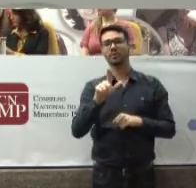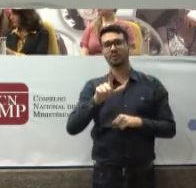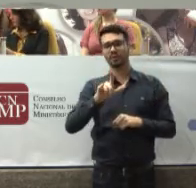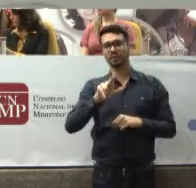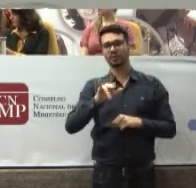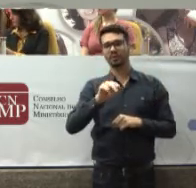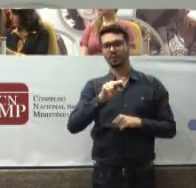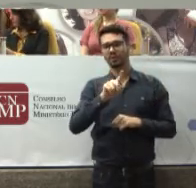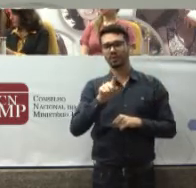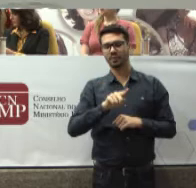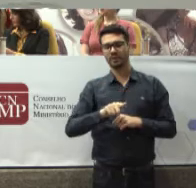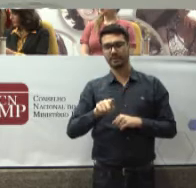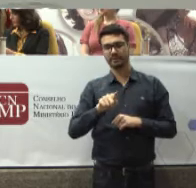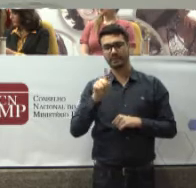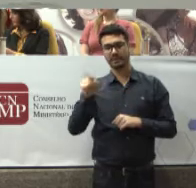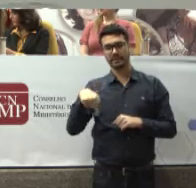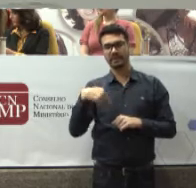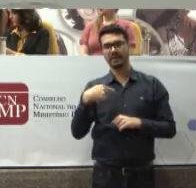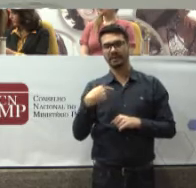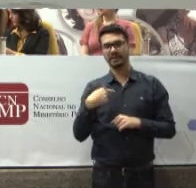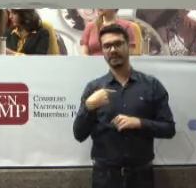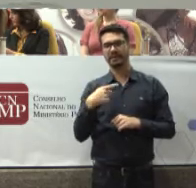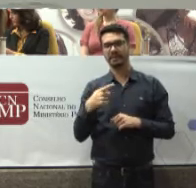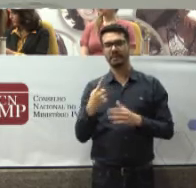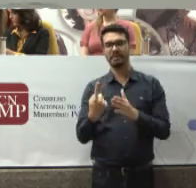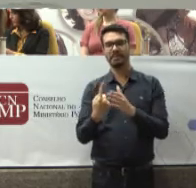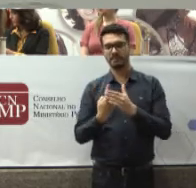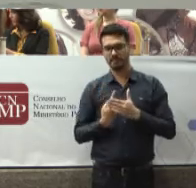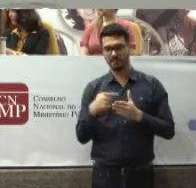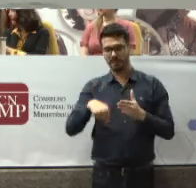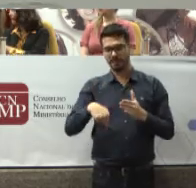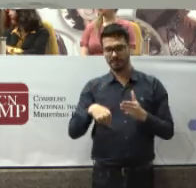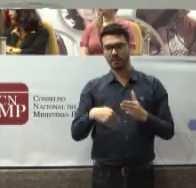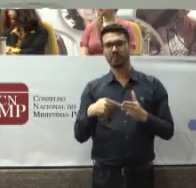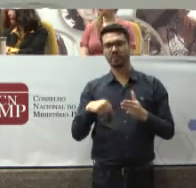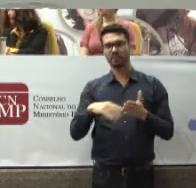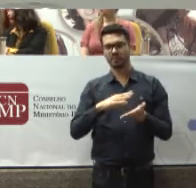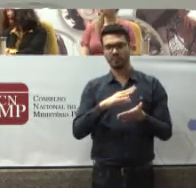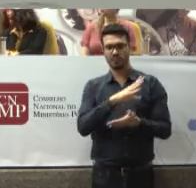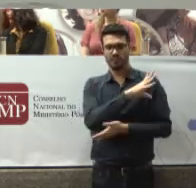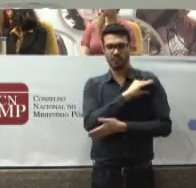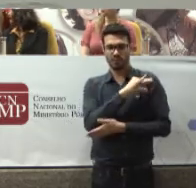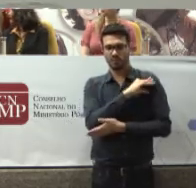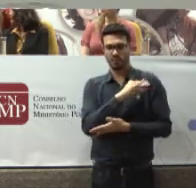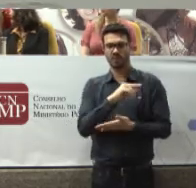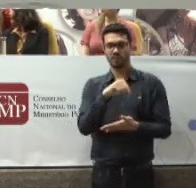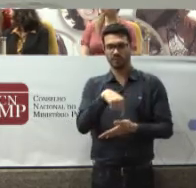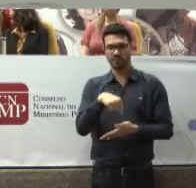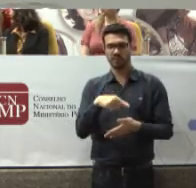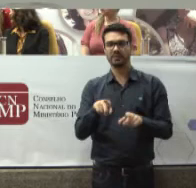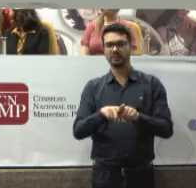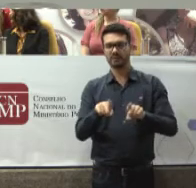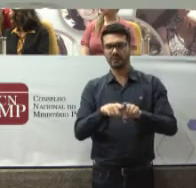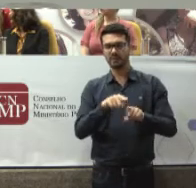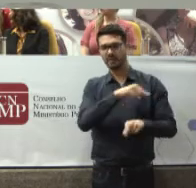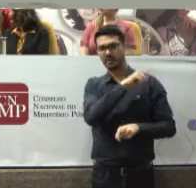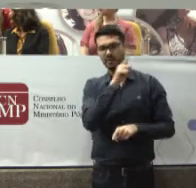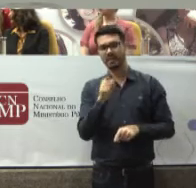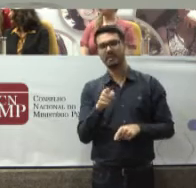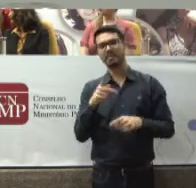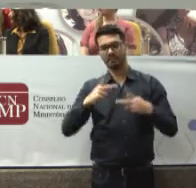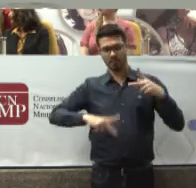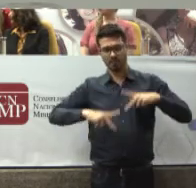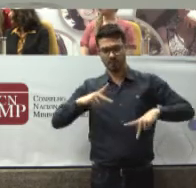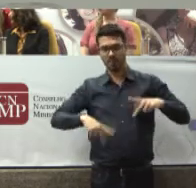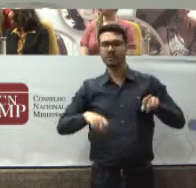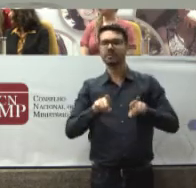Filho Membro deste conselho E o faço na pessoa Da nossa promotora de justiça Que integra a comissão E também